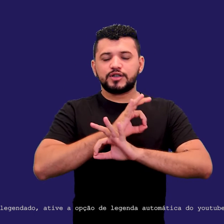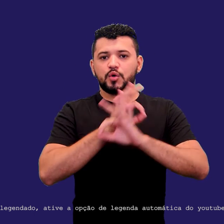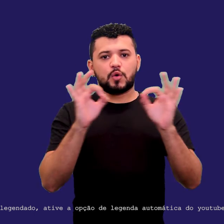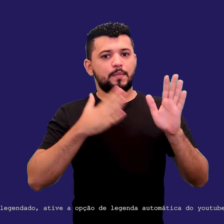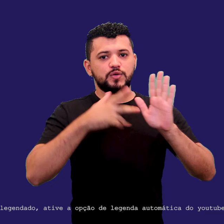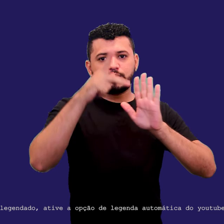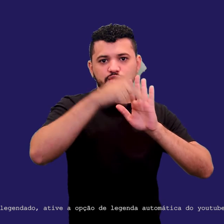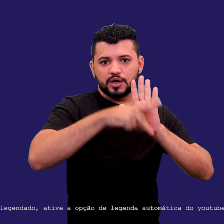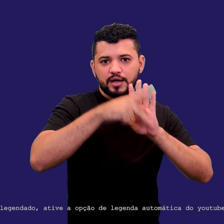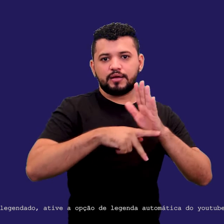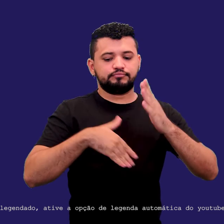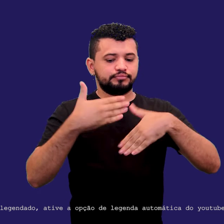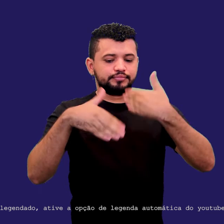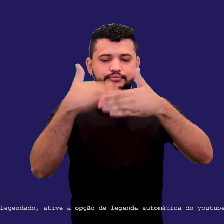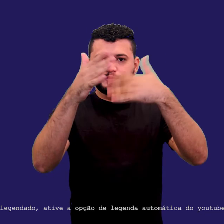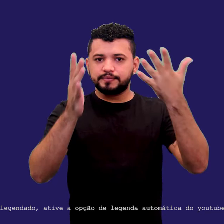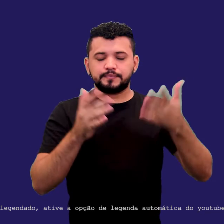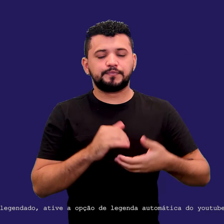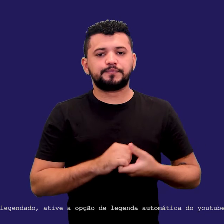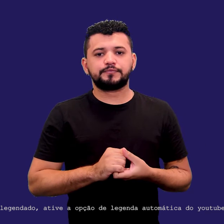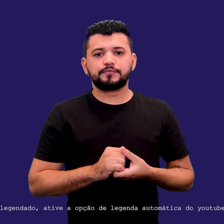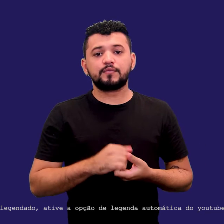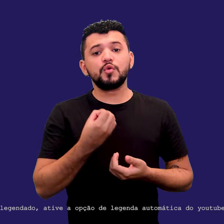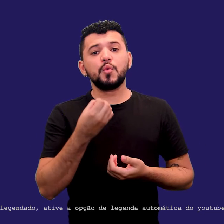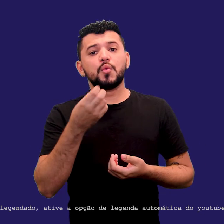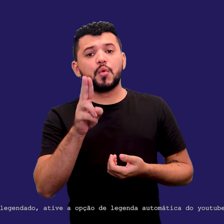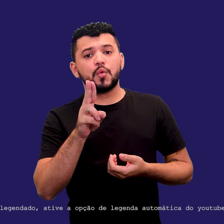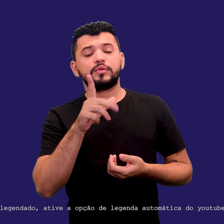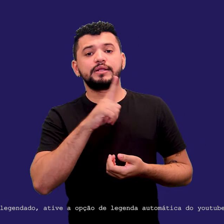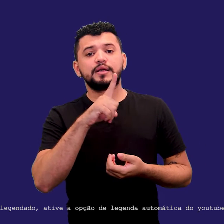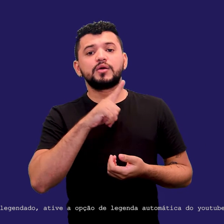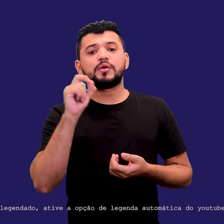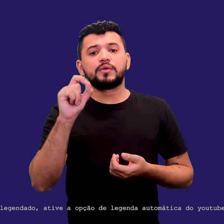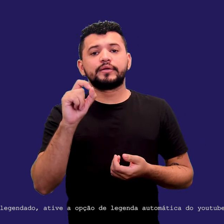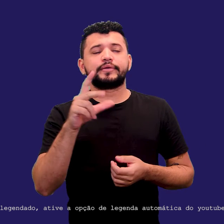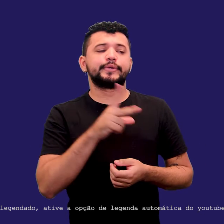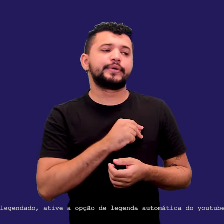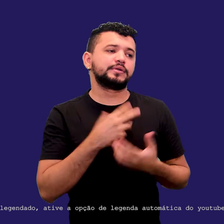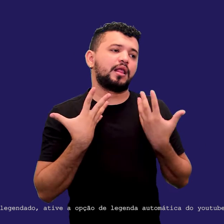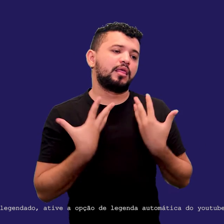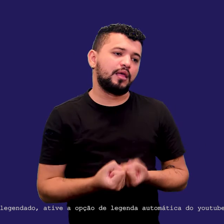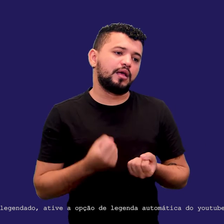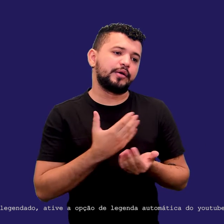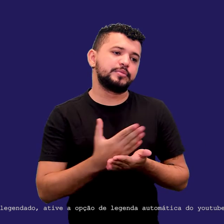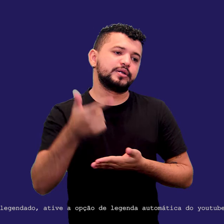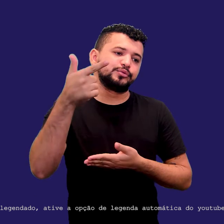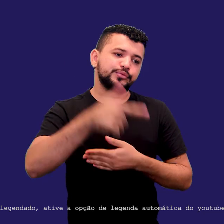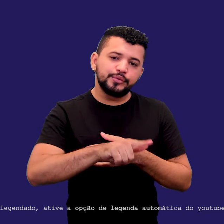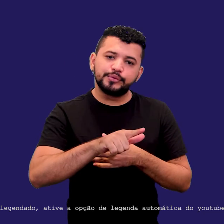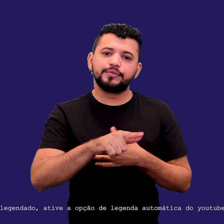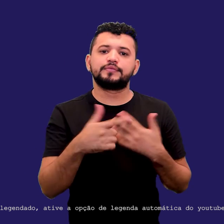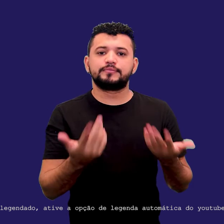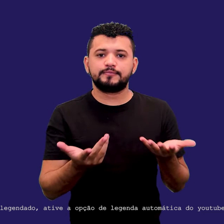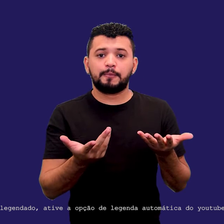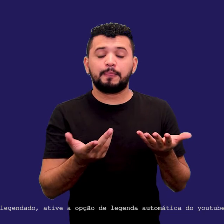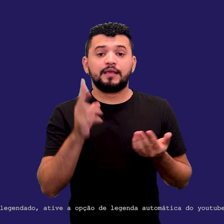e assim sucessivamente, ou então ele vem com um início de ai, estou cansado, começar tudo de novo, então olha como que o ser